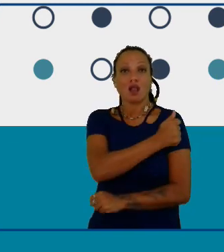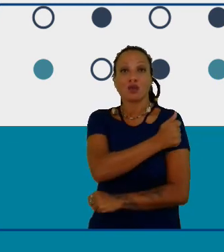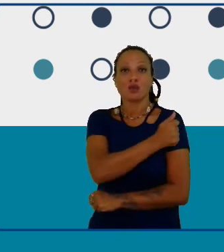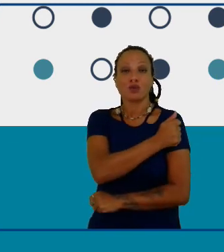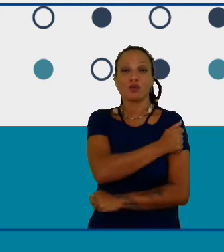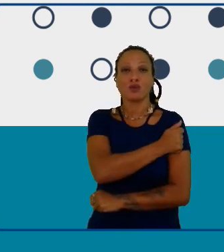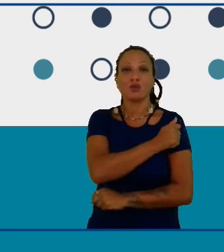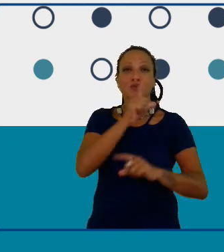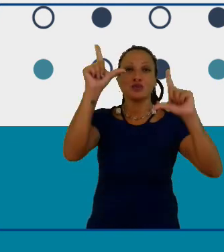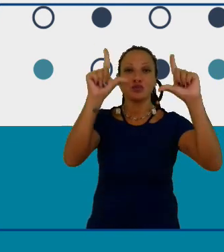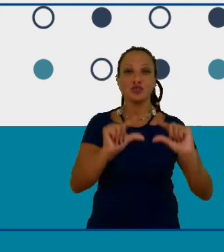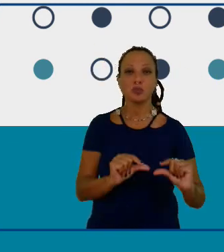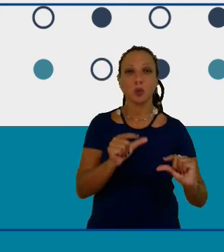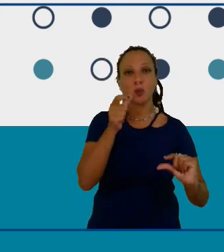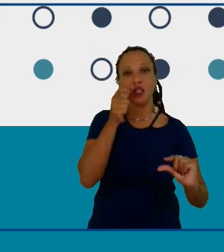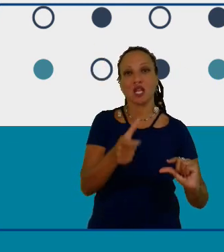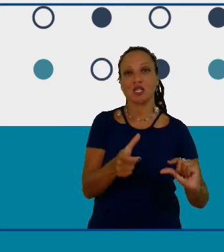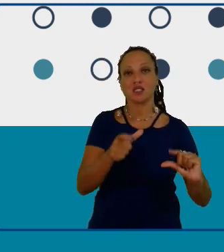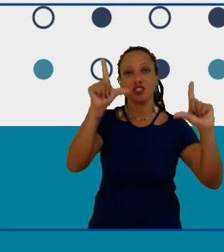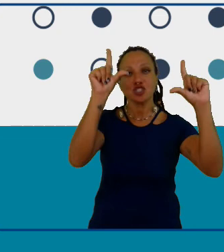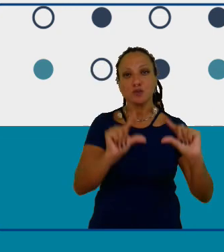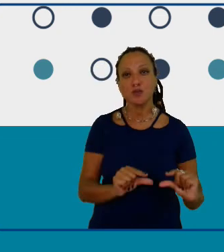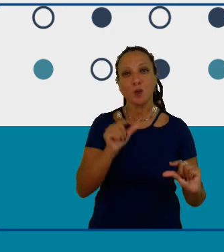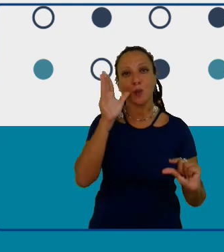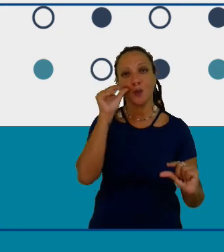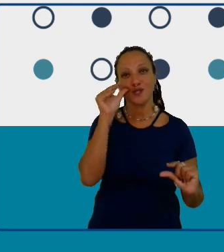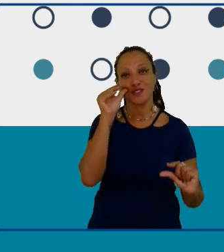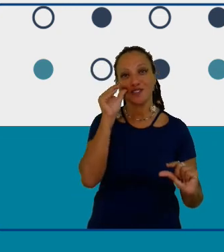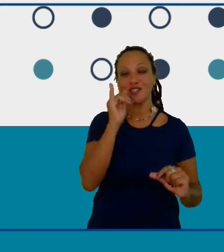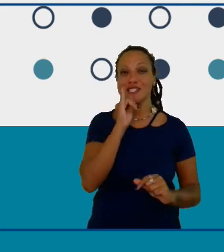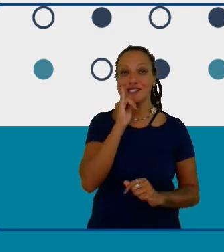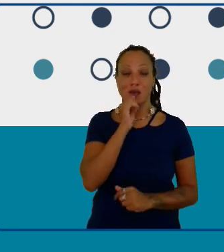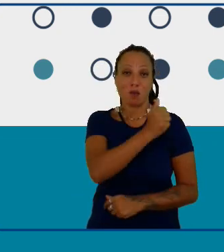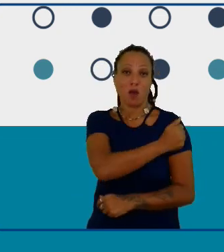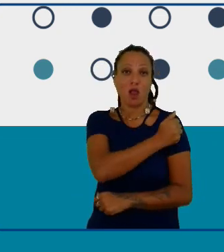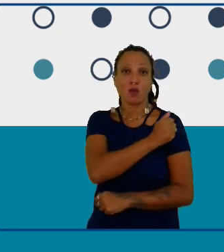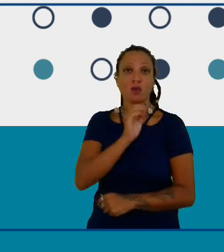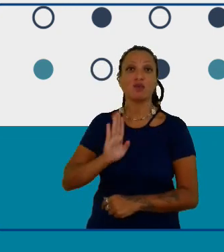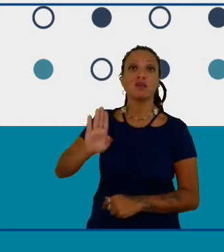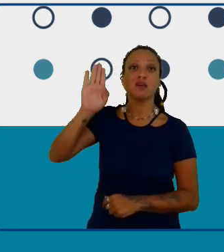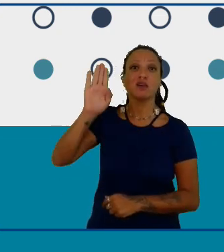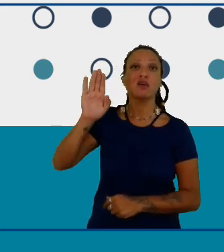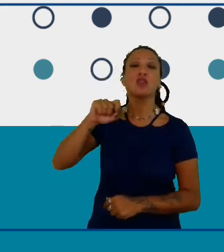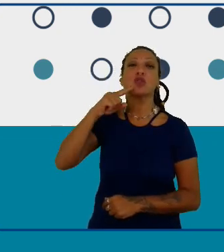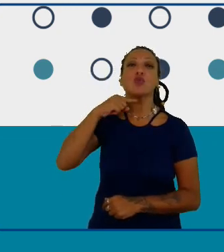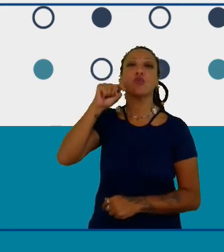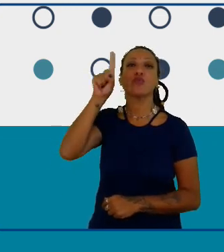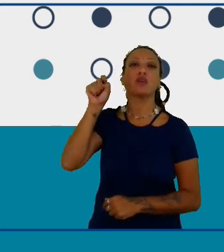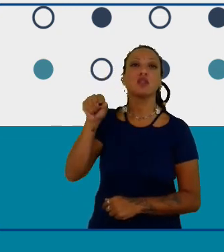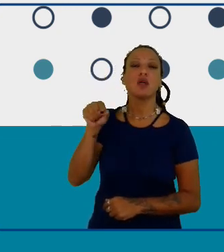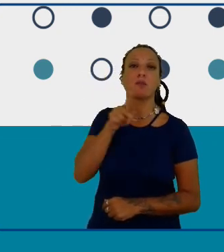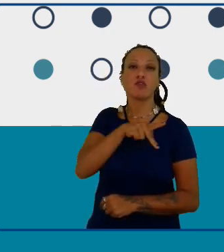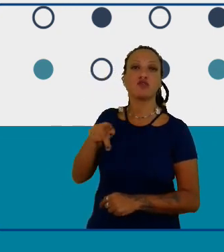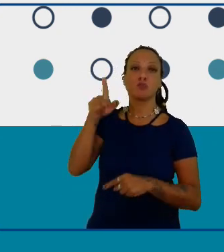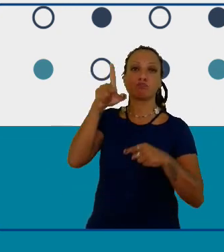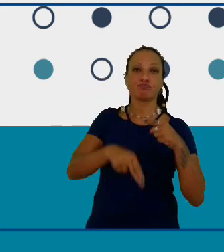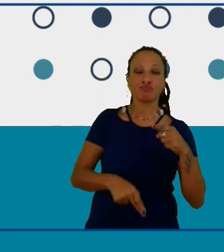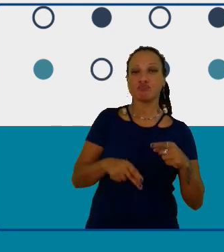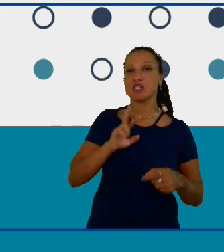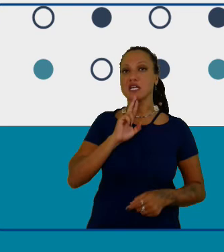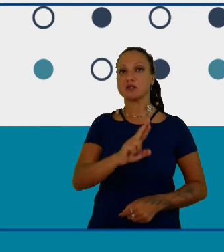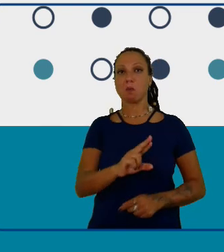vem sendo tolida né porque quando o aluno levanta para fazer uma pergunta não, não é a hora de falar agora a gente não vai responder essa